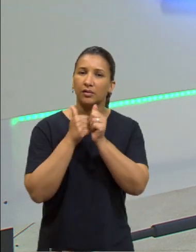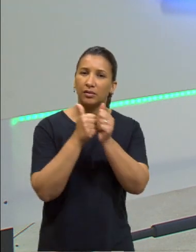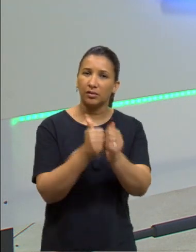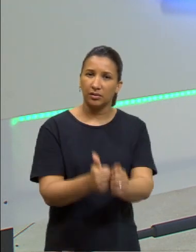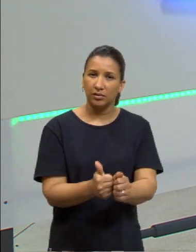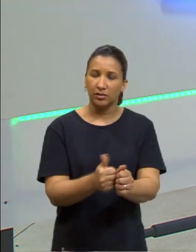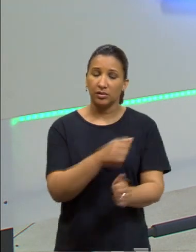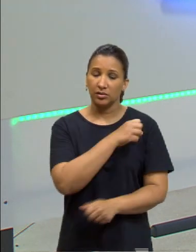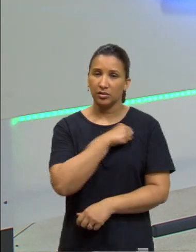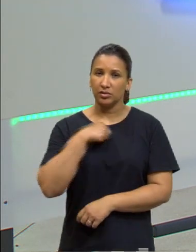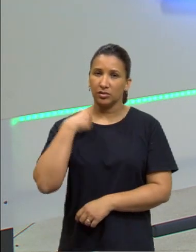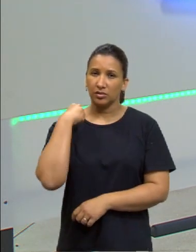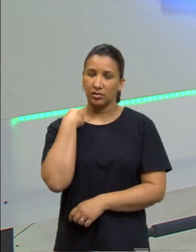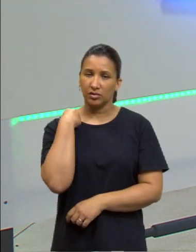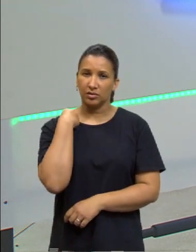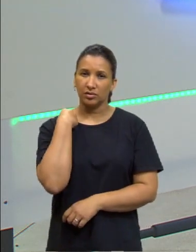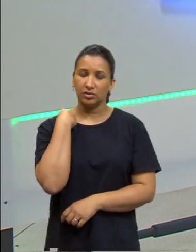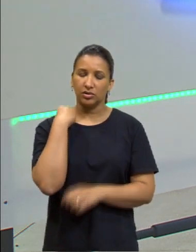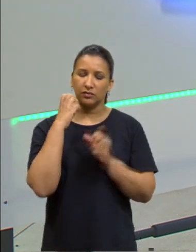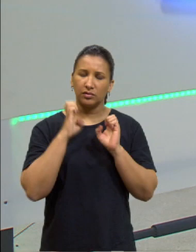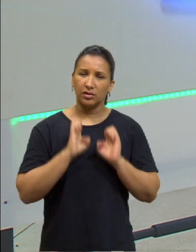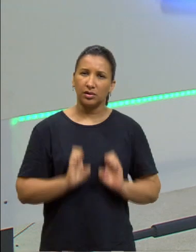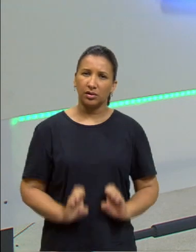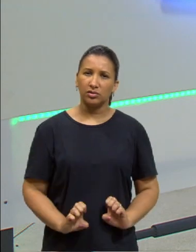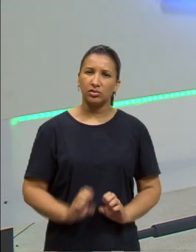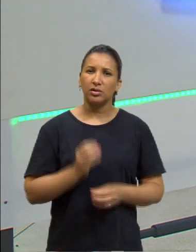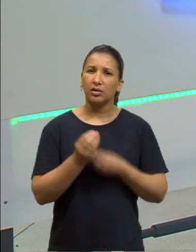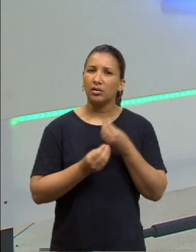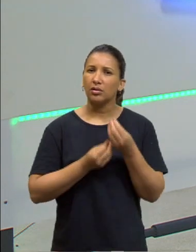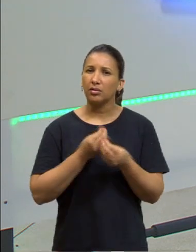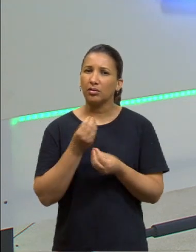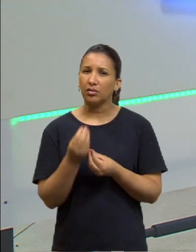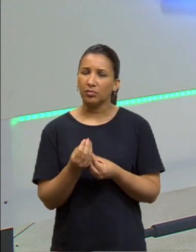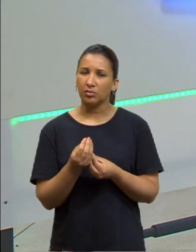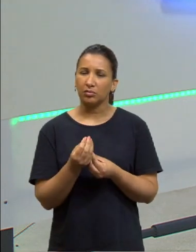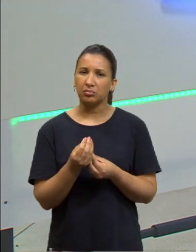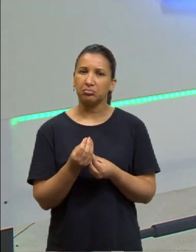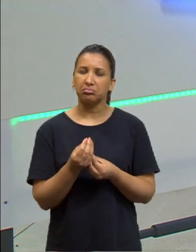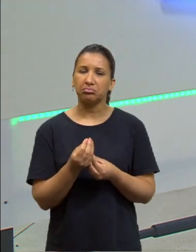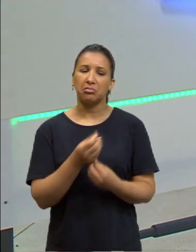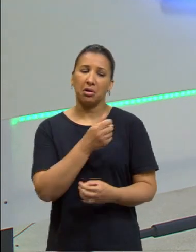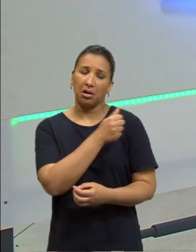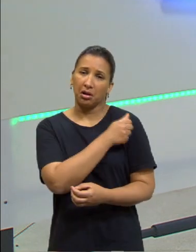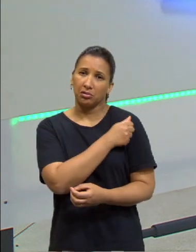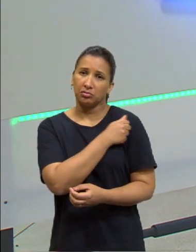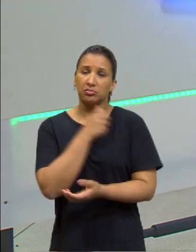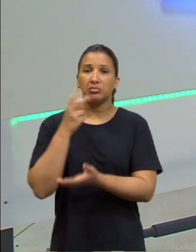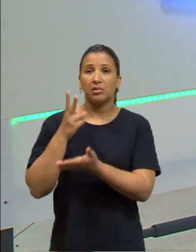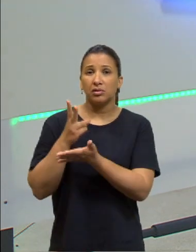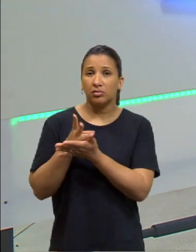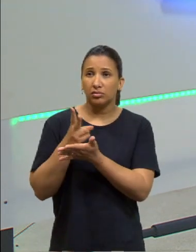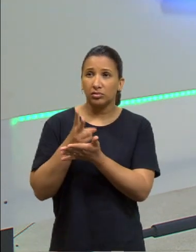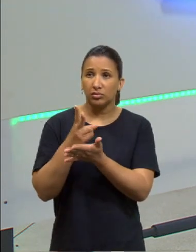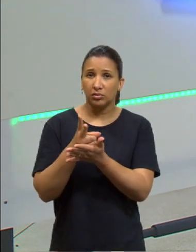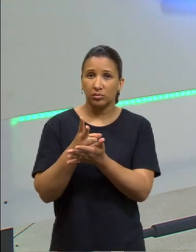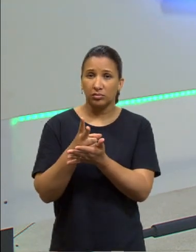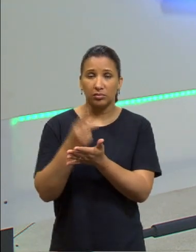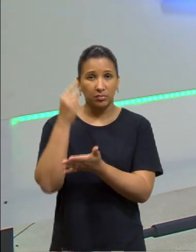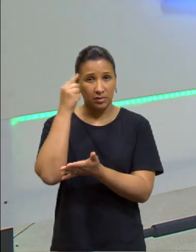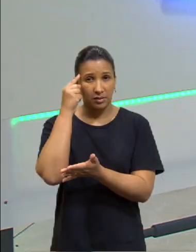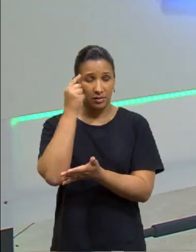iniciado por Sócrates. Então, como ele foi aluno de Sócrates, deu sequência ao pensamento de Sócrates.